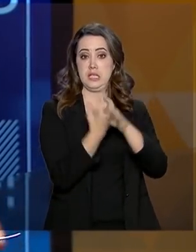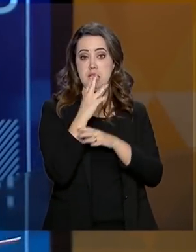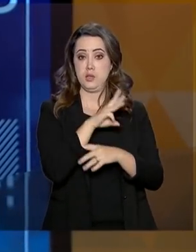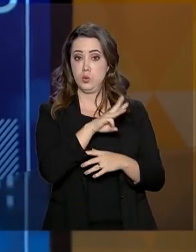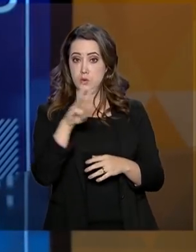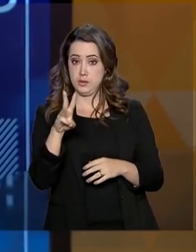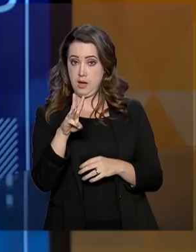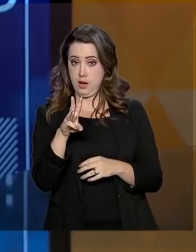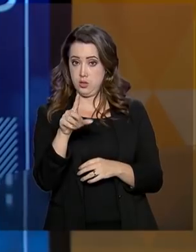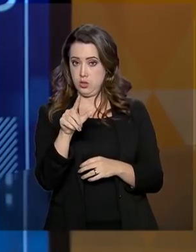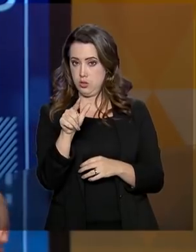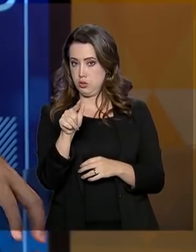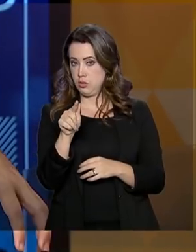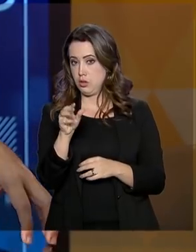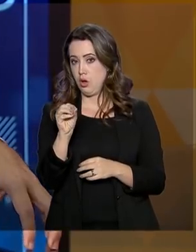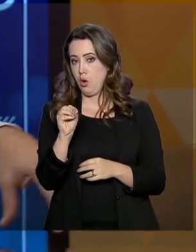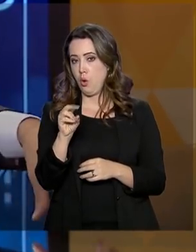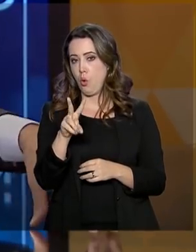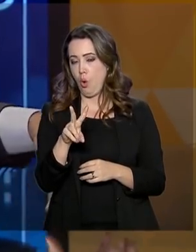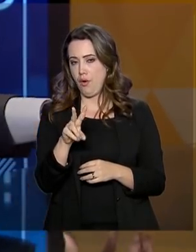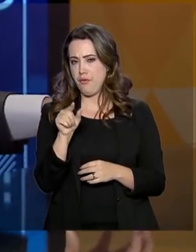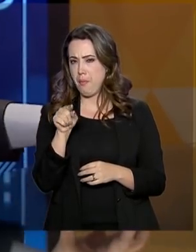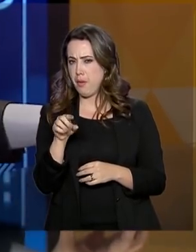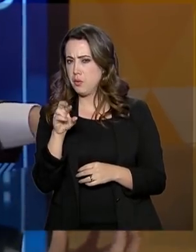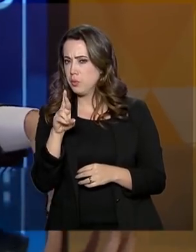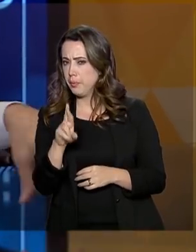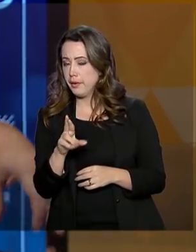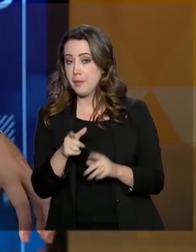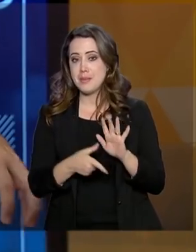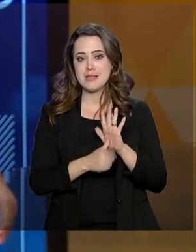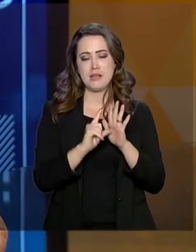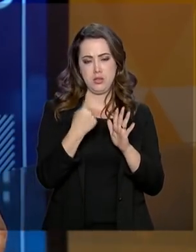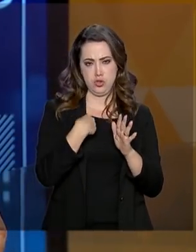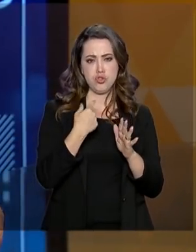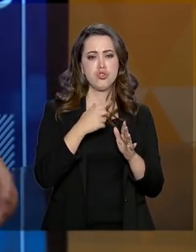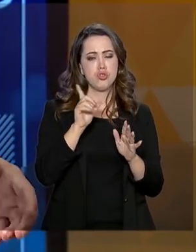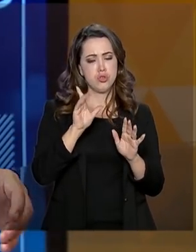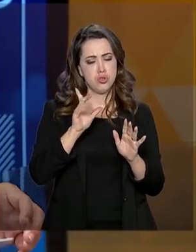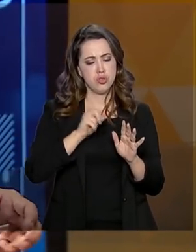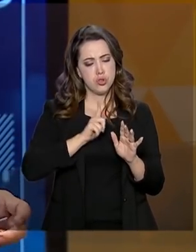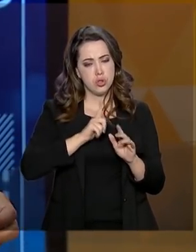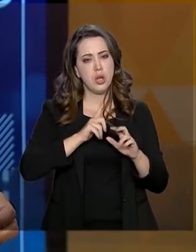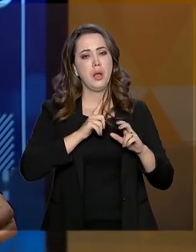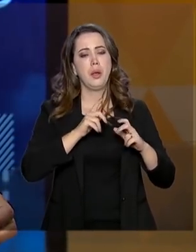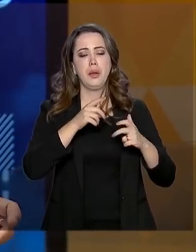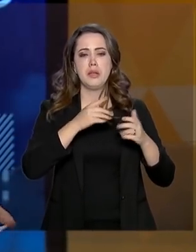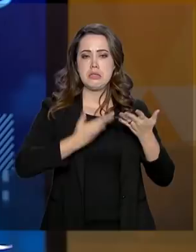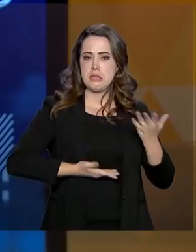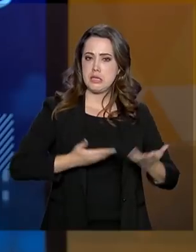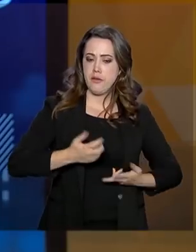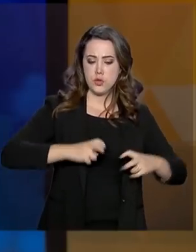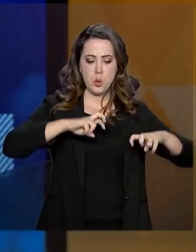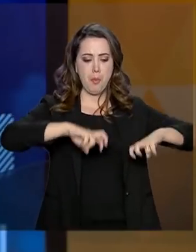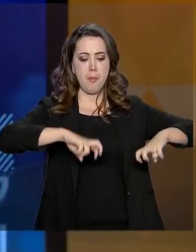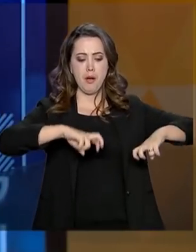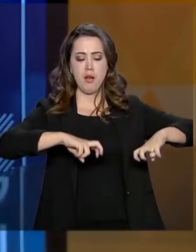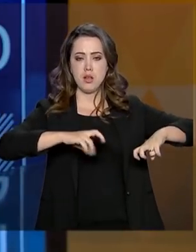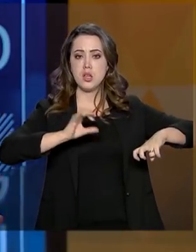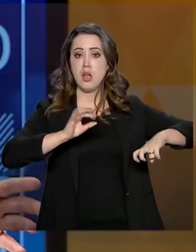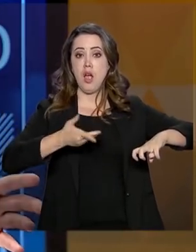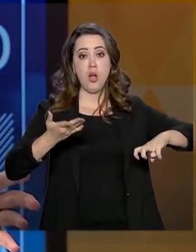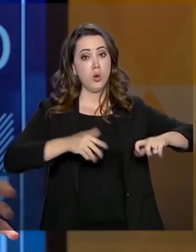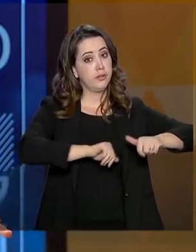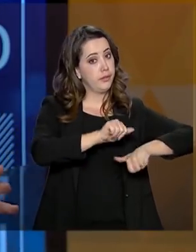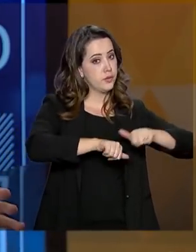.br. Agora, já existem muitos serviços que antes eram presenciais e hoje são online, como, por exemplo, o alistamento militar. Ou